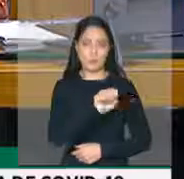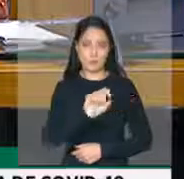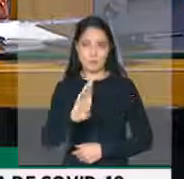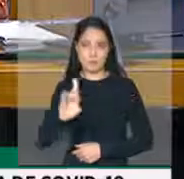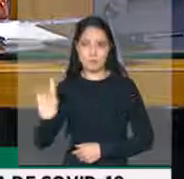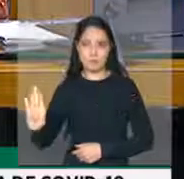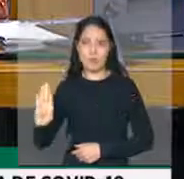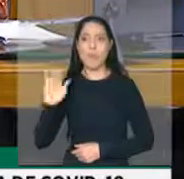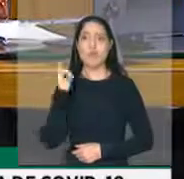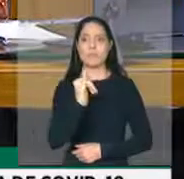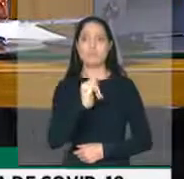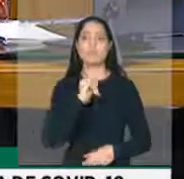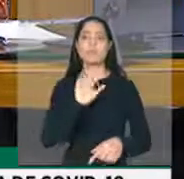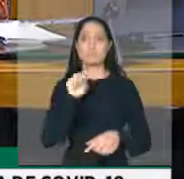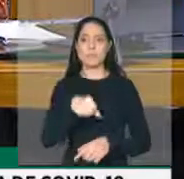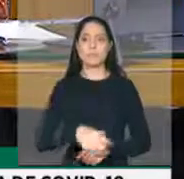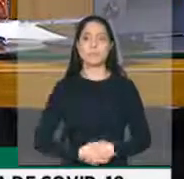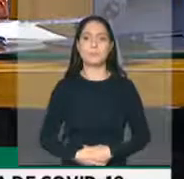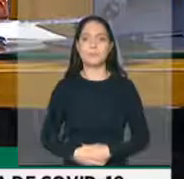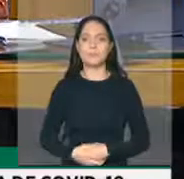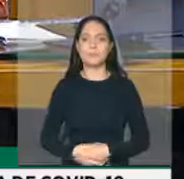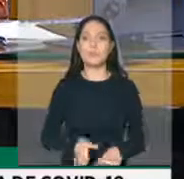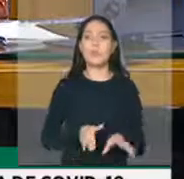Como orienta o PSB?